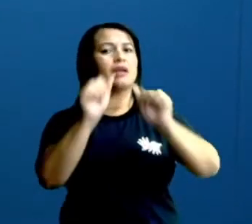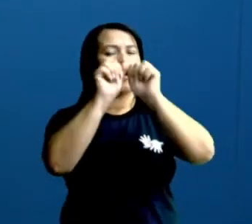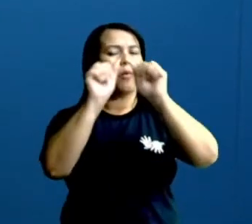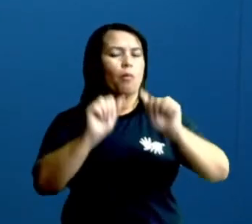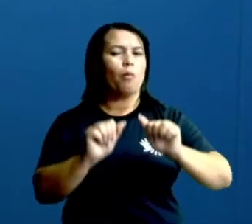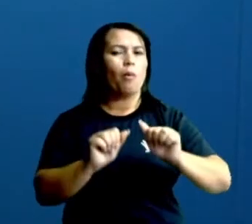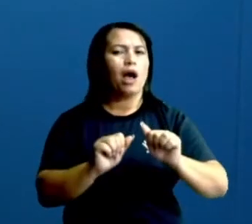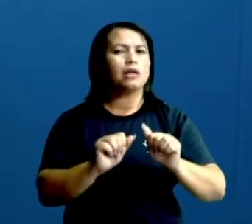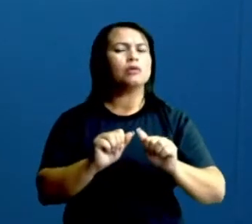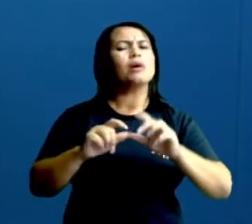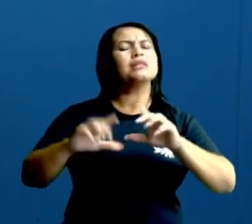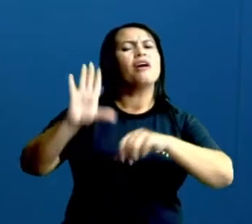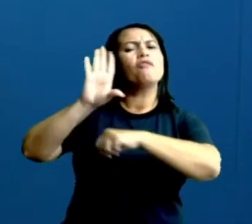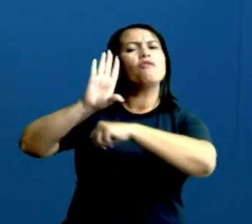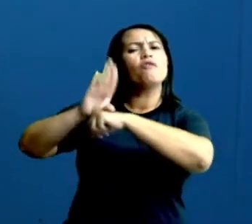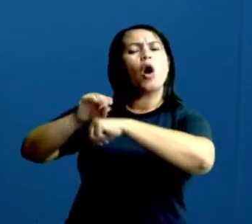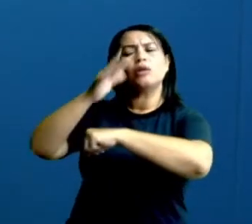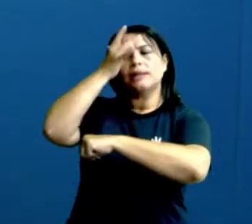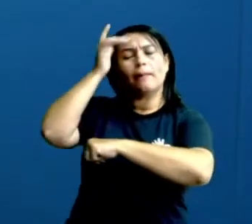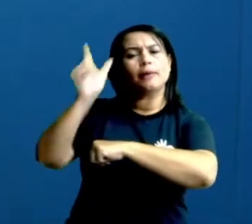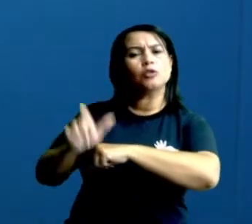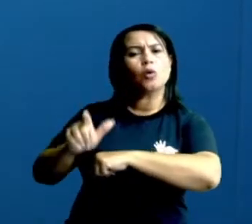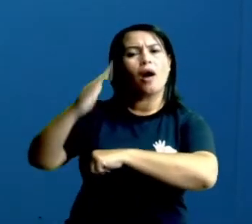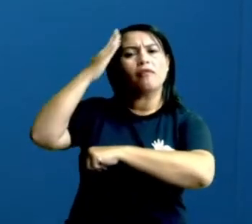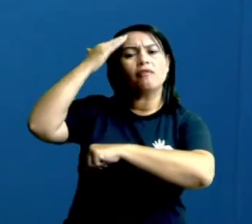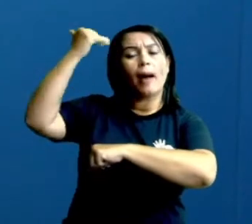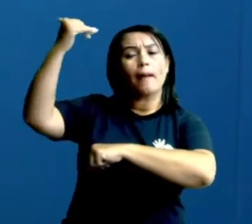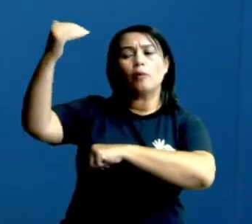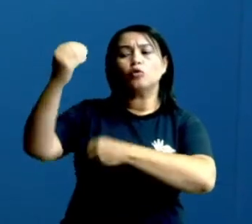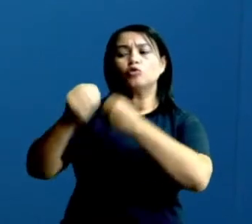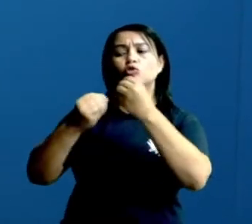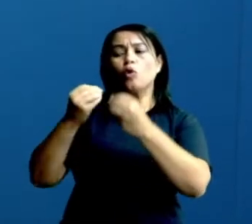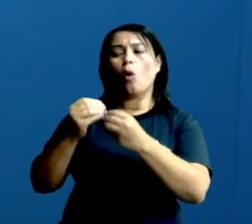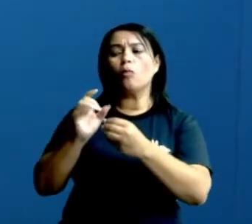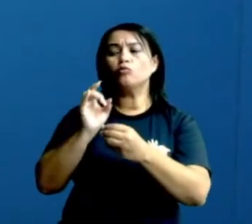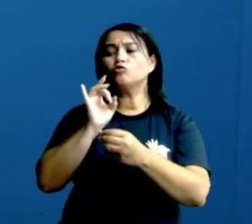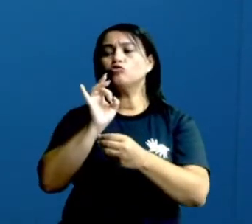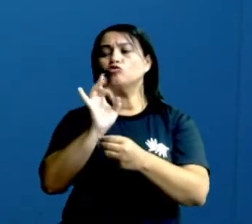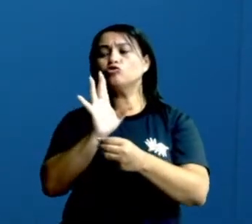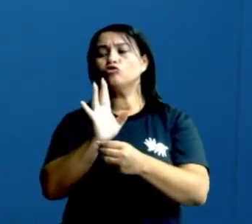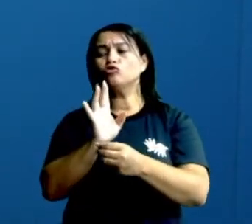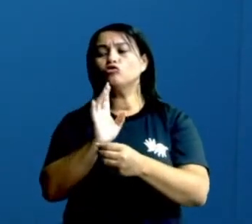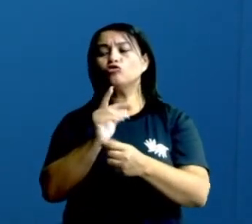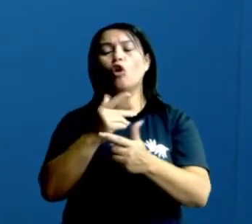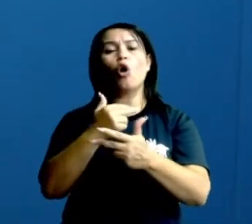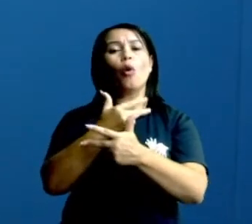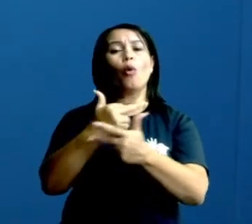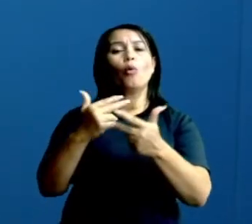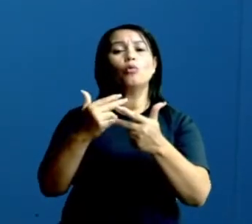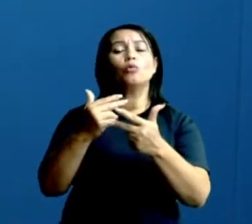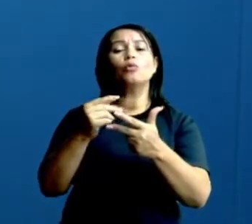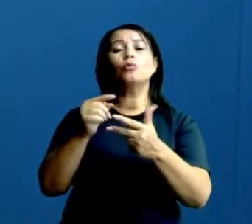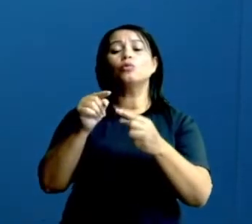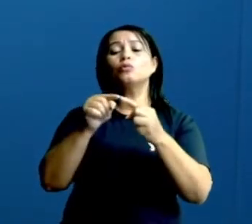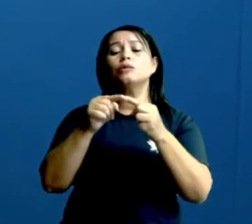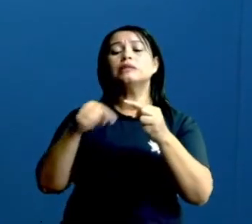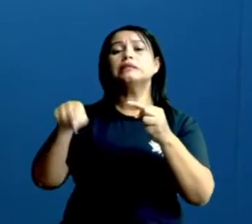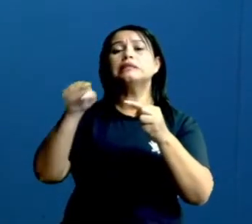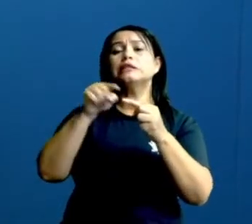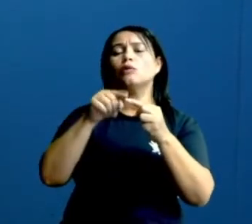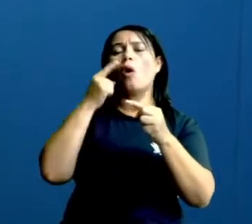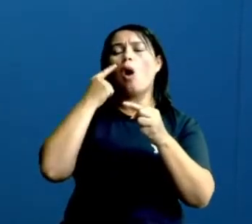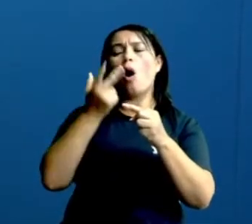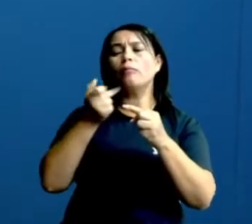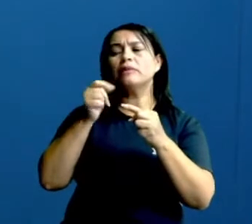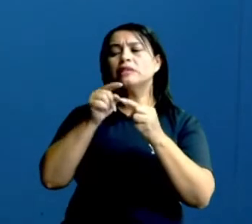digital. Então, essa foto desse artista foi feita apenas com formas geométricas, apenas o círculo. Então, se